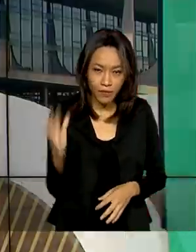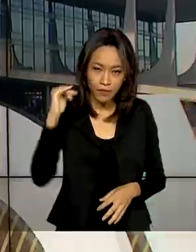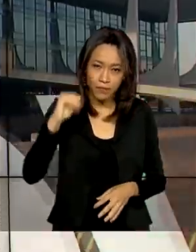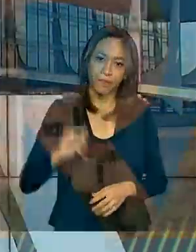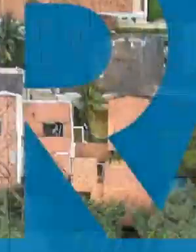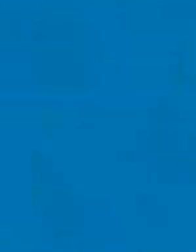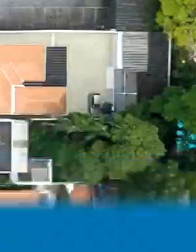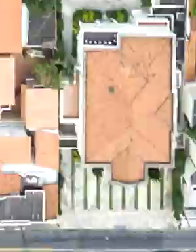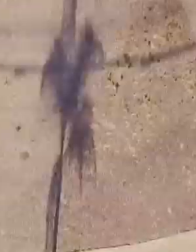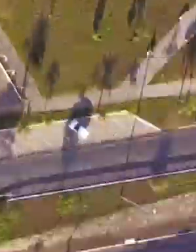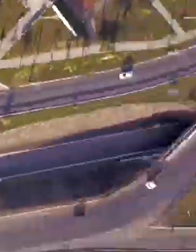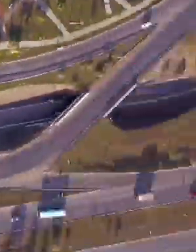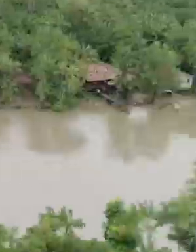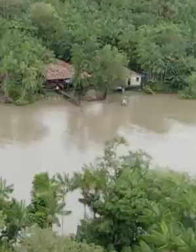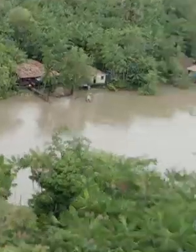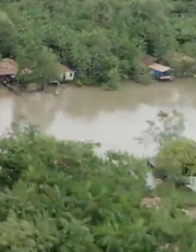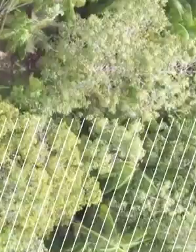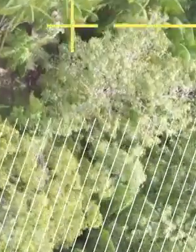Até lá!